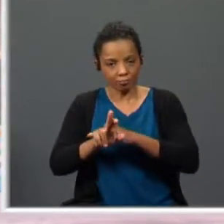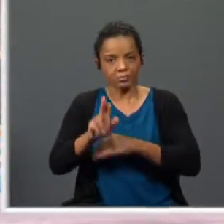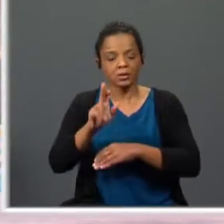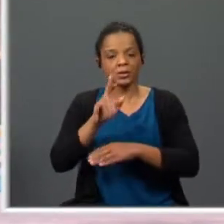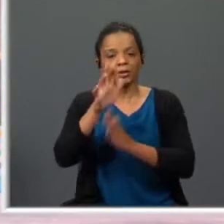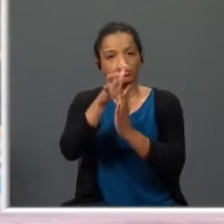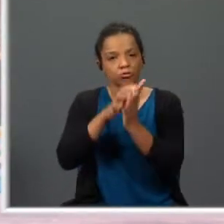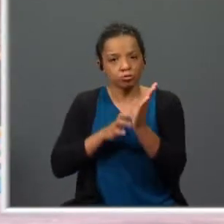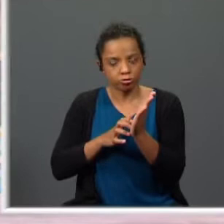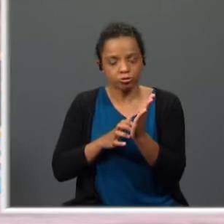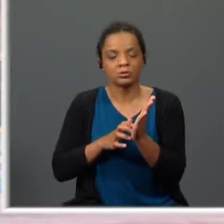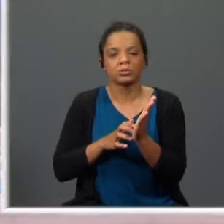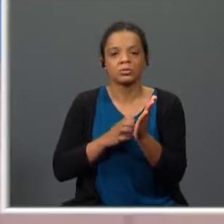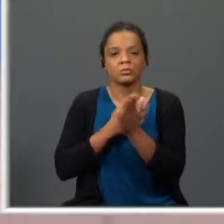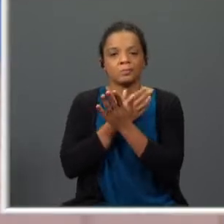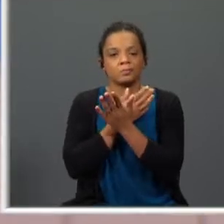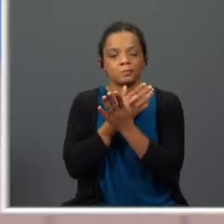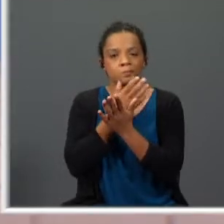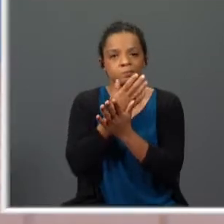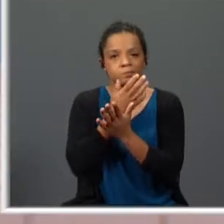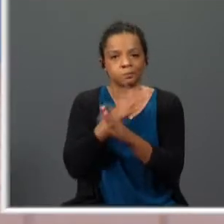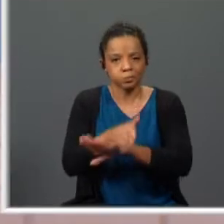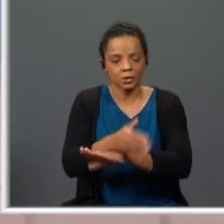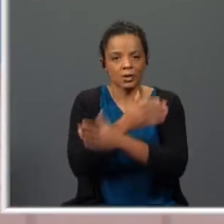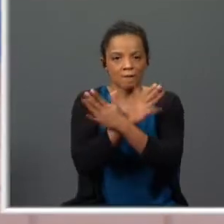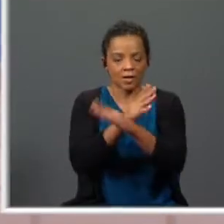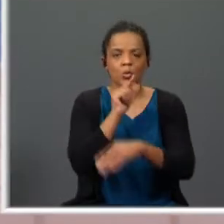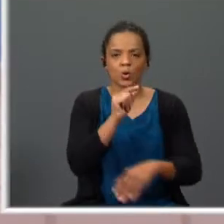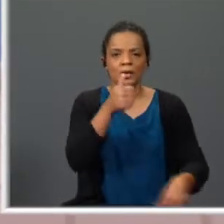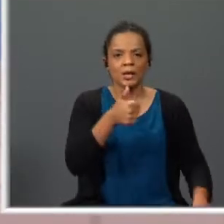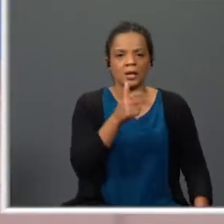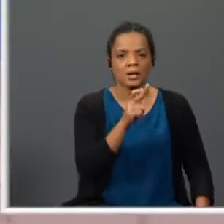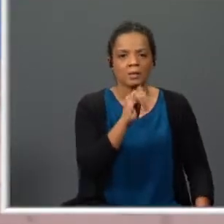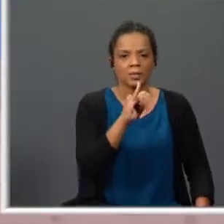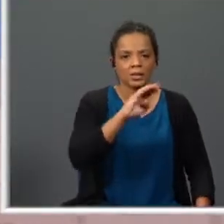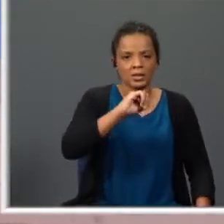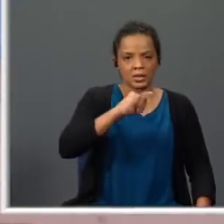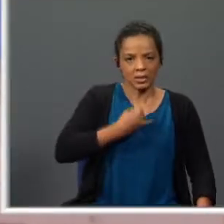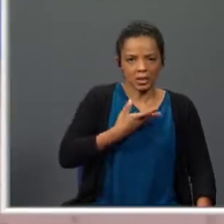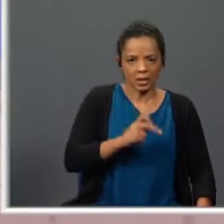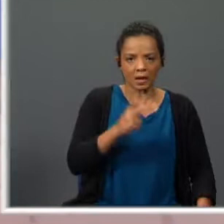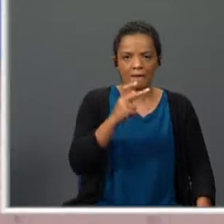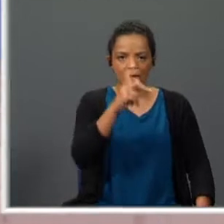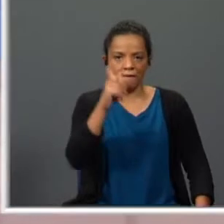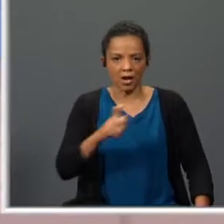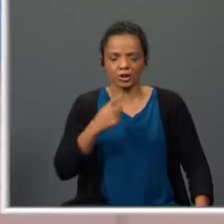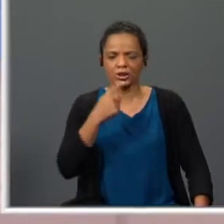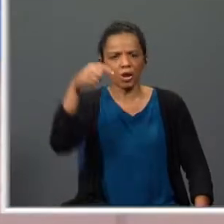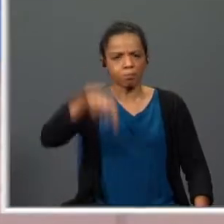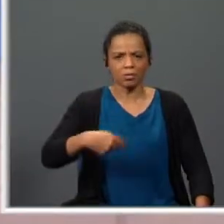Alto da Barca do Inferno, Brisida Vaz. E Brisida Vaz diz de imediato que não quer entrar ali.